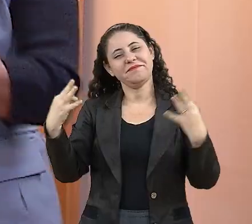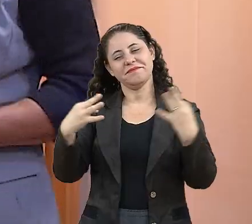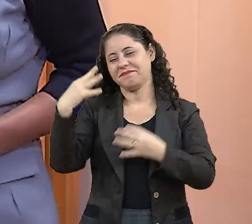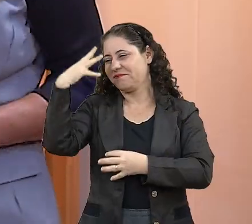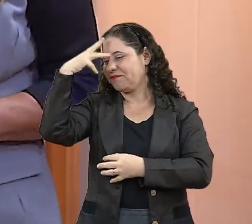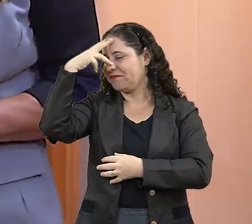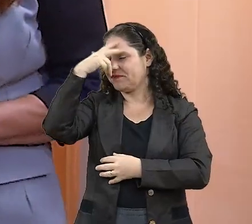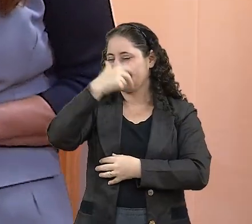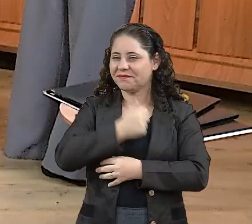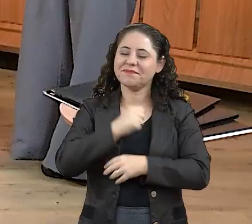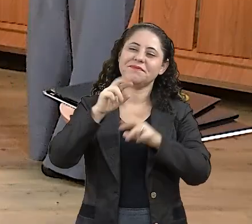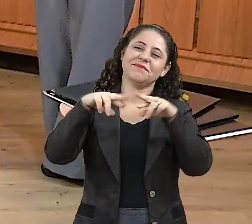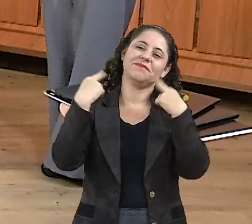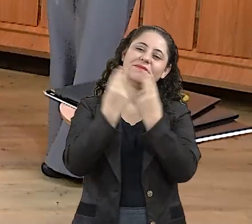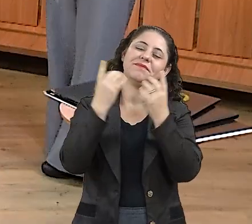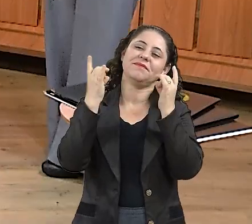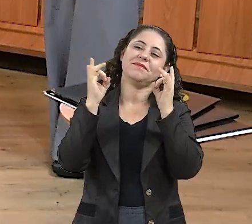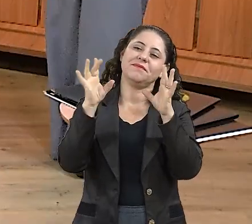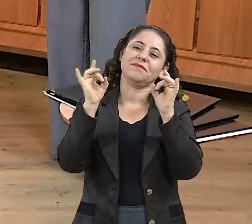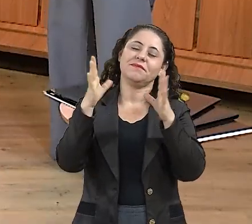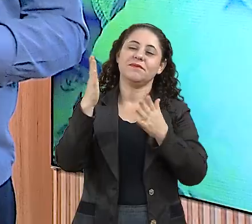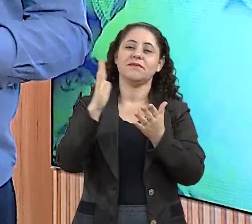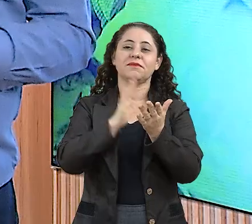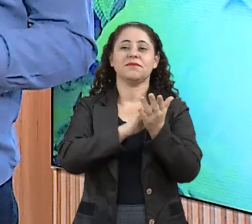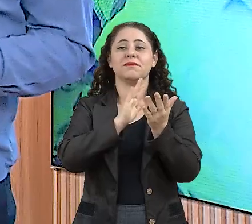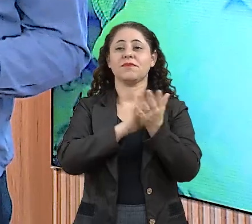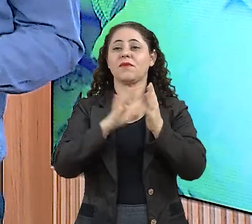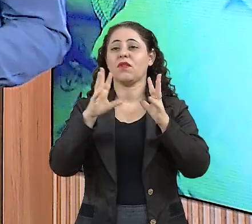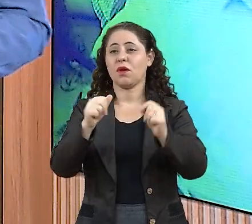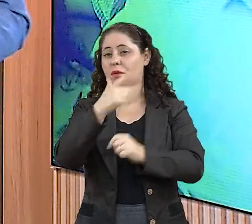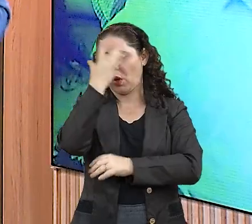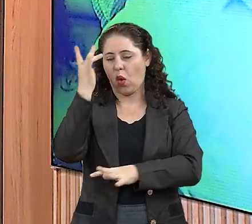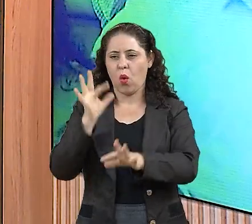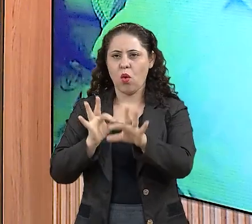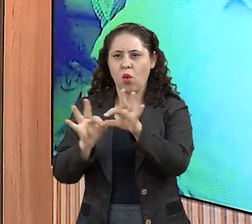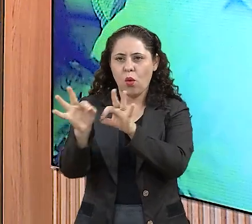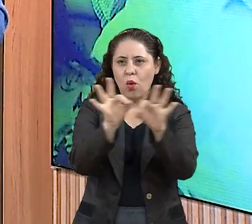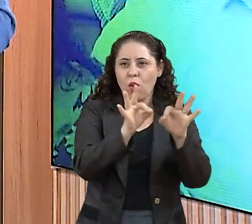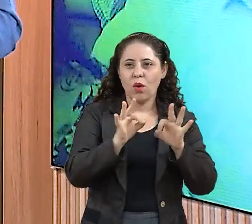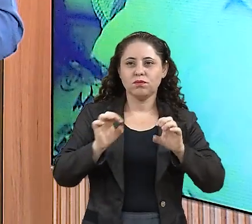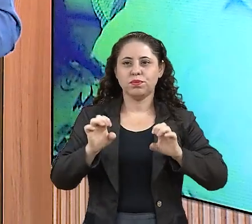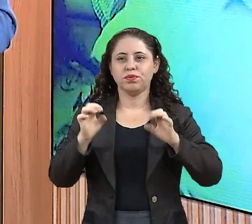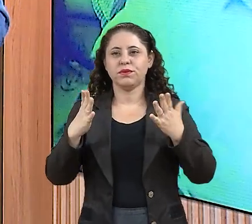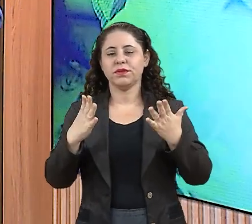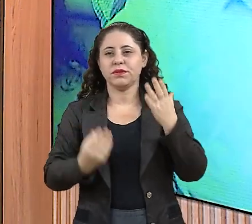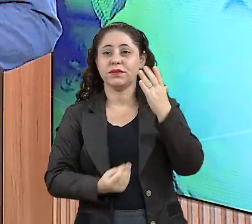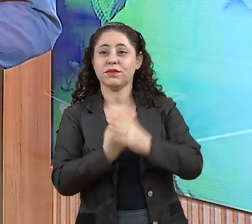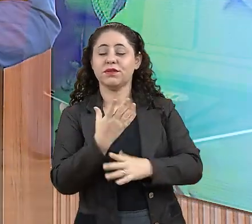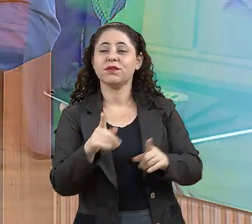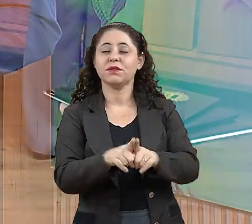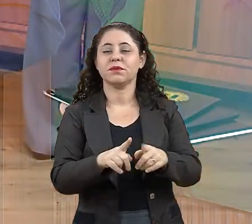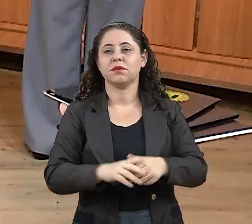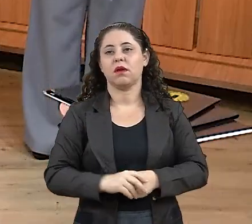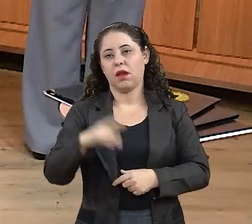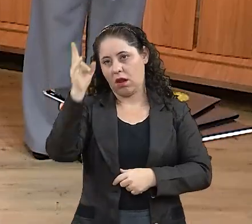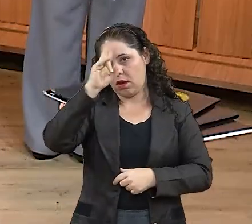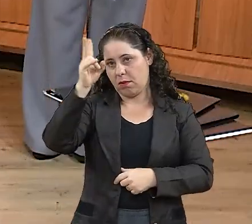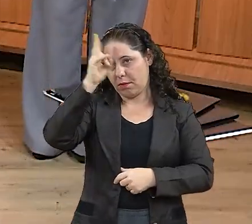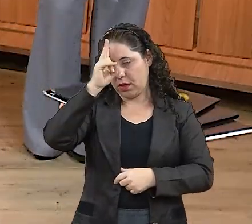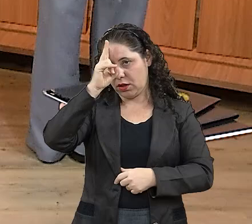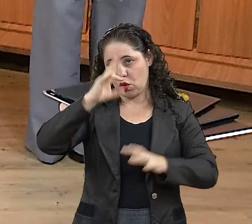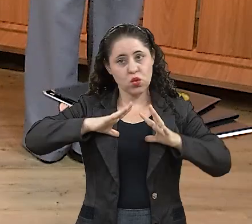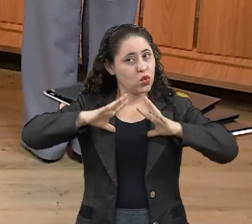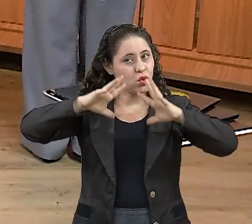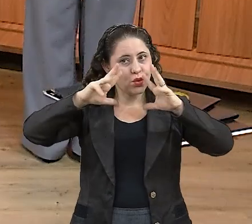bela cerimônia, uma bela cerimônia. cerimônia. Parabéns a todos os envolvidos, organizadores, idealizadores. E lembrando, né, Arita,